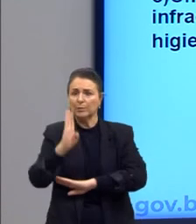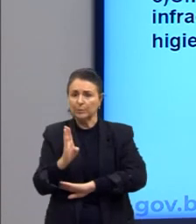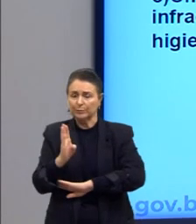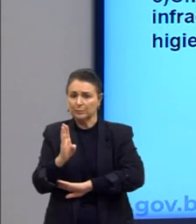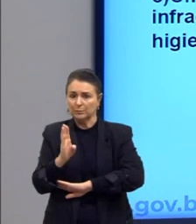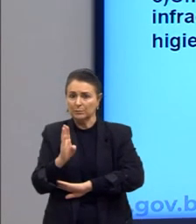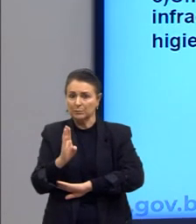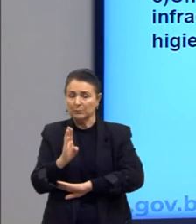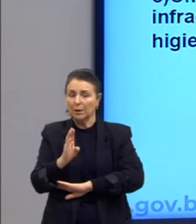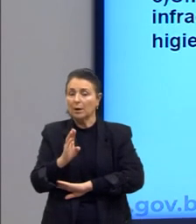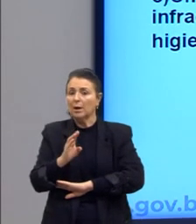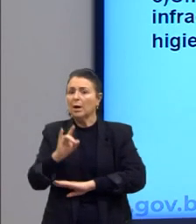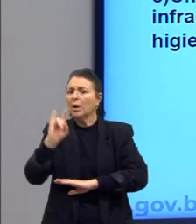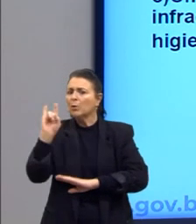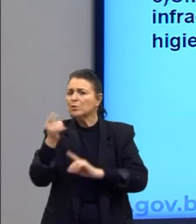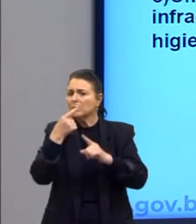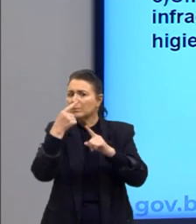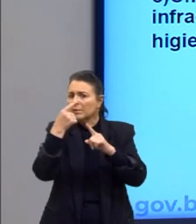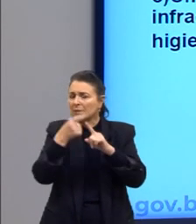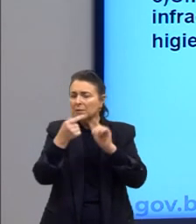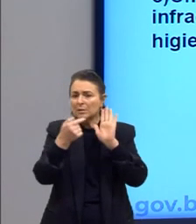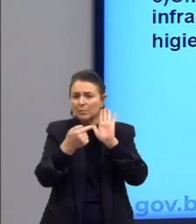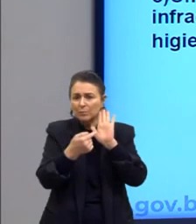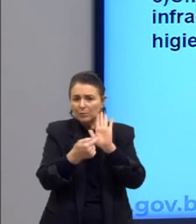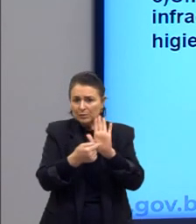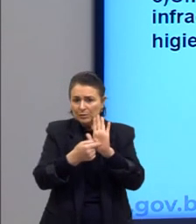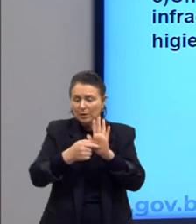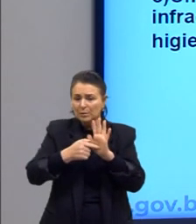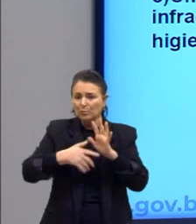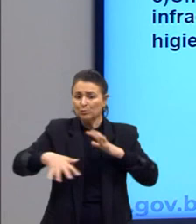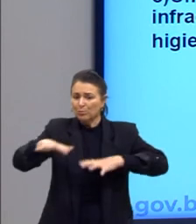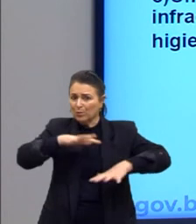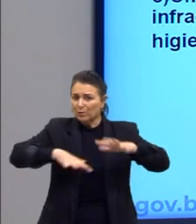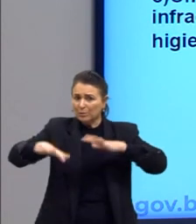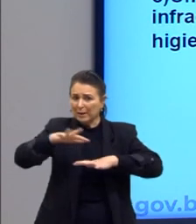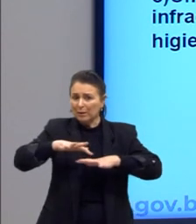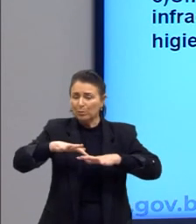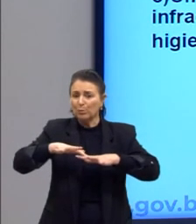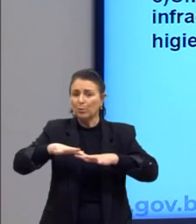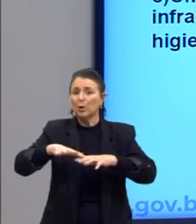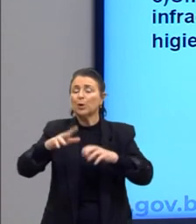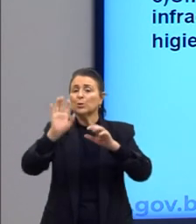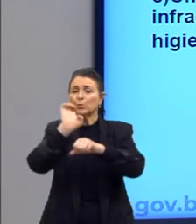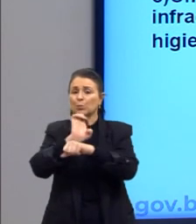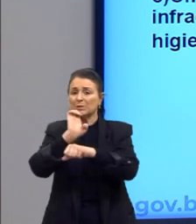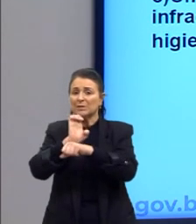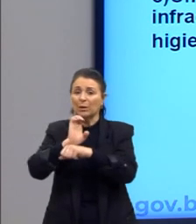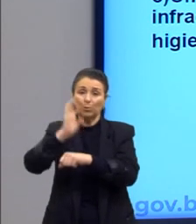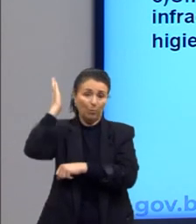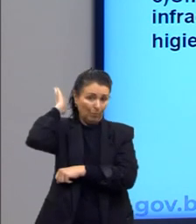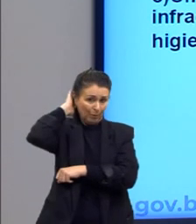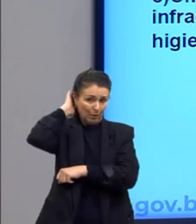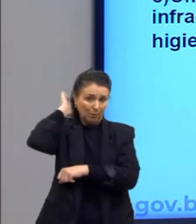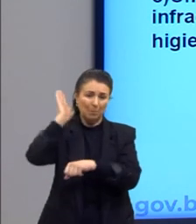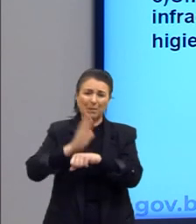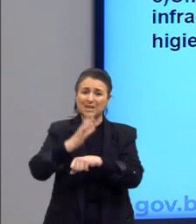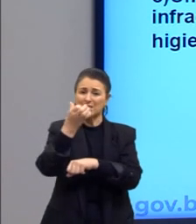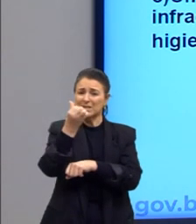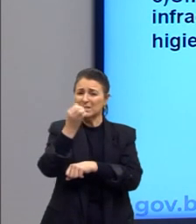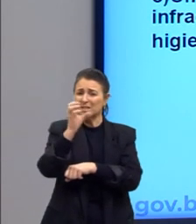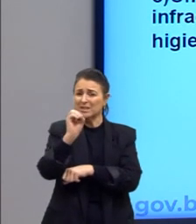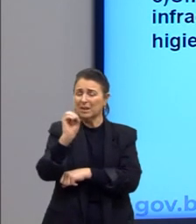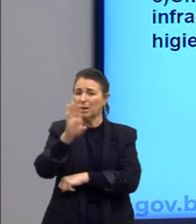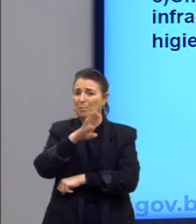últimas expressões foi a rebelião do presídio de Altamira, no Pará, que registrou mais de 60 mortos e é